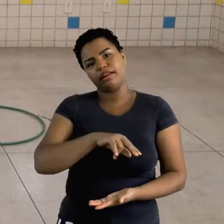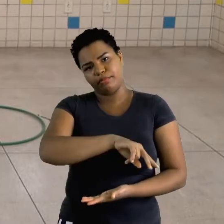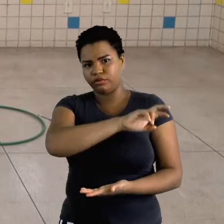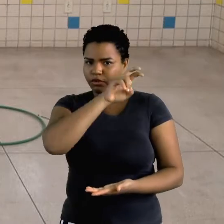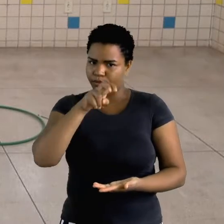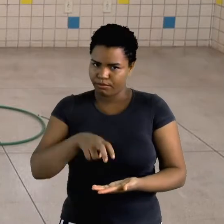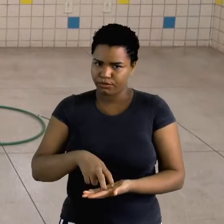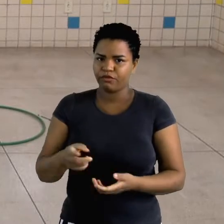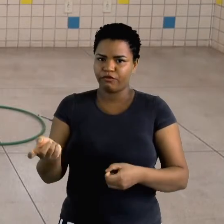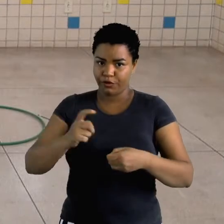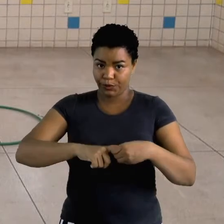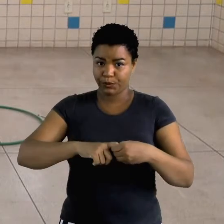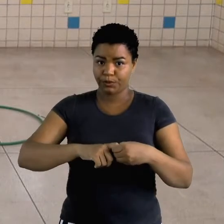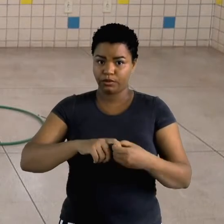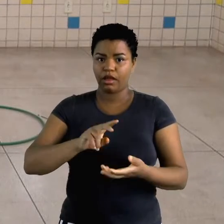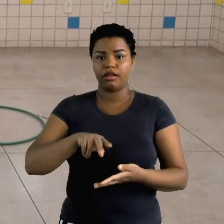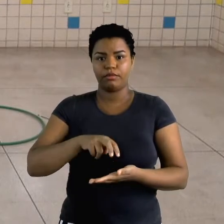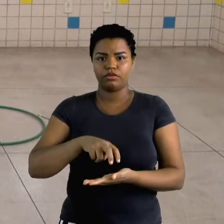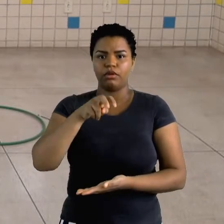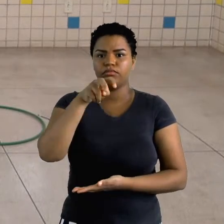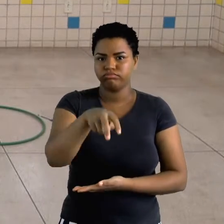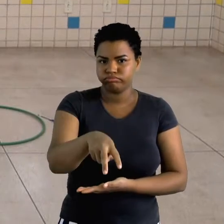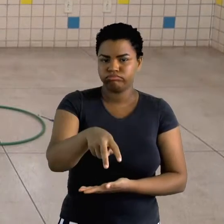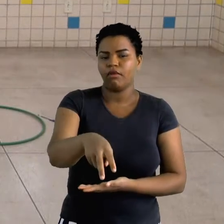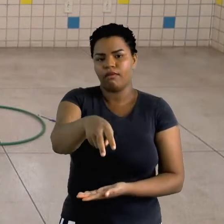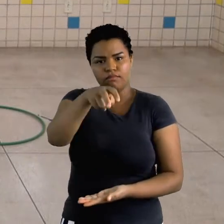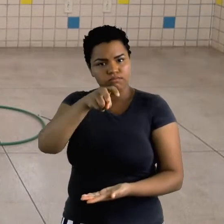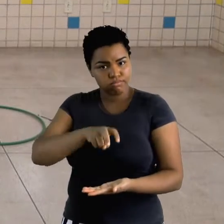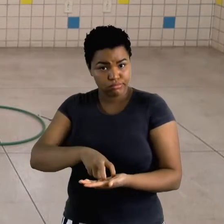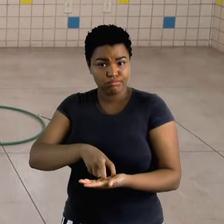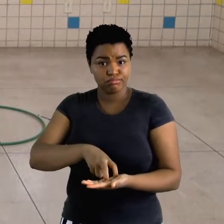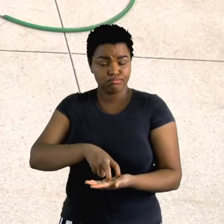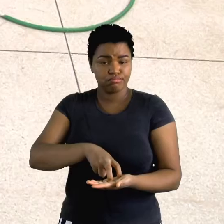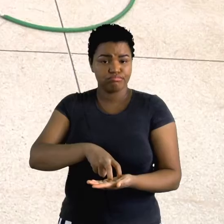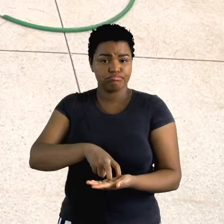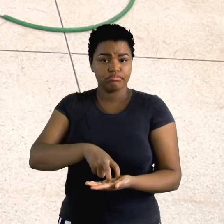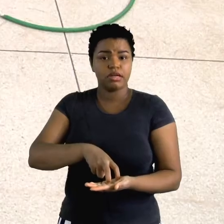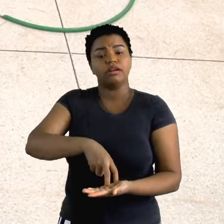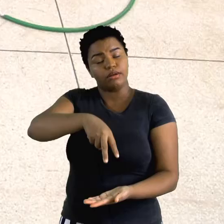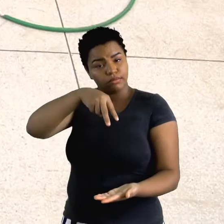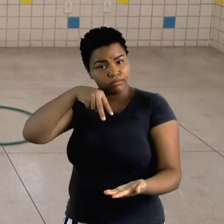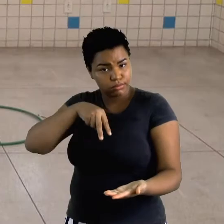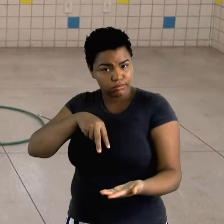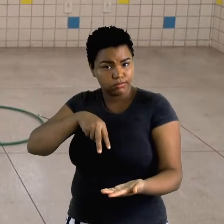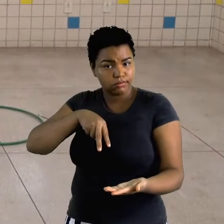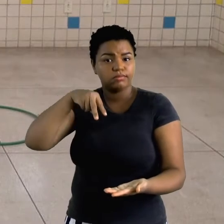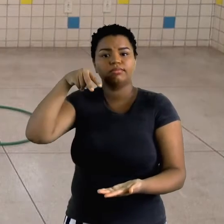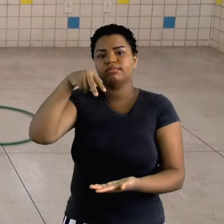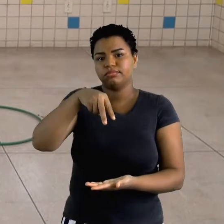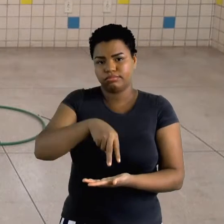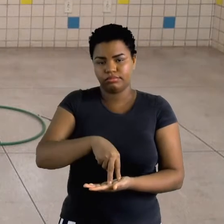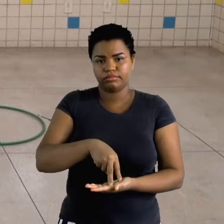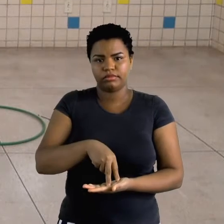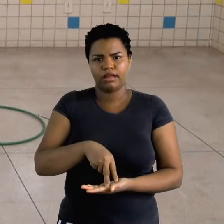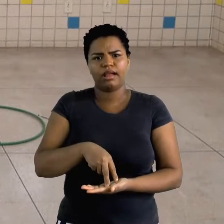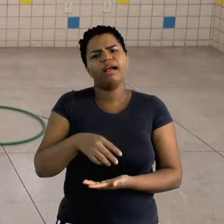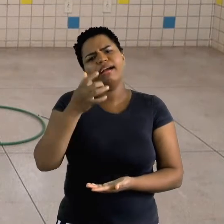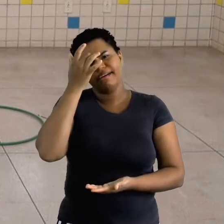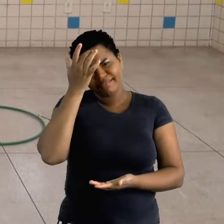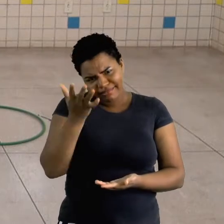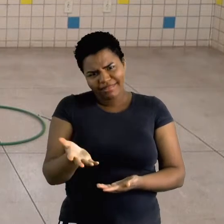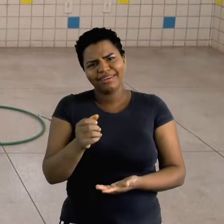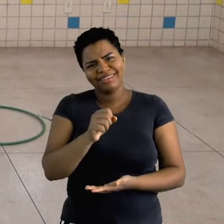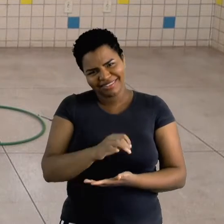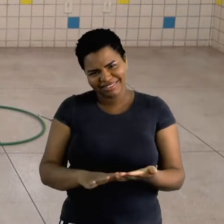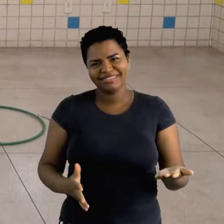para a frente. Para a frente, retorna e para trás. Professor, mas é muito fácil essa atividade.